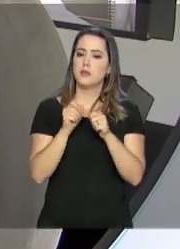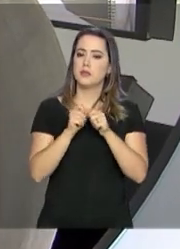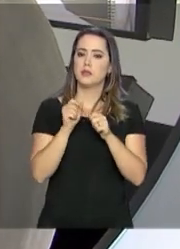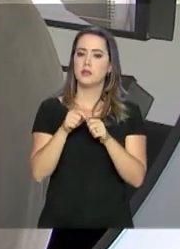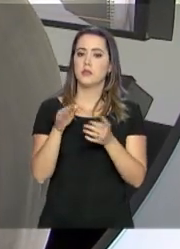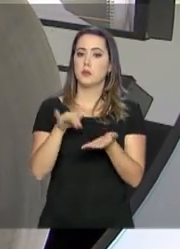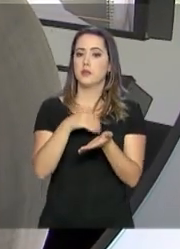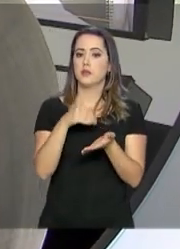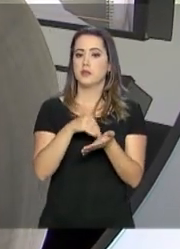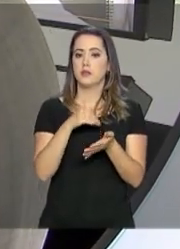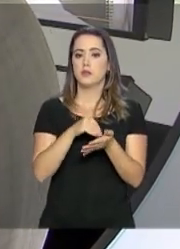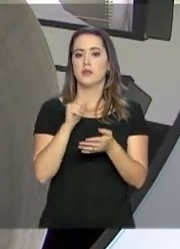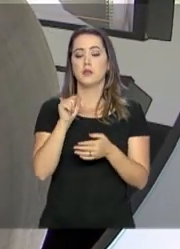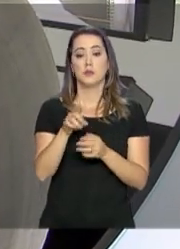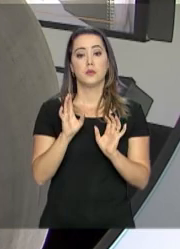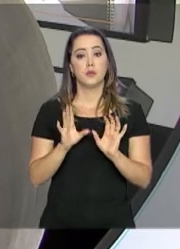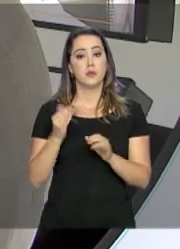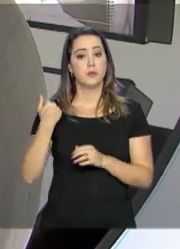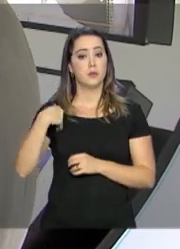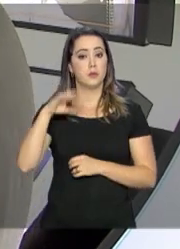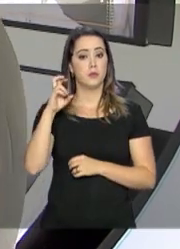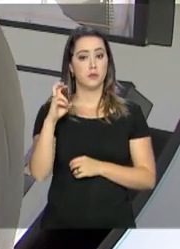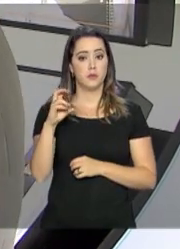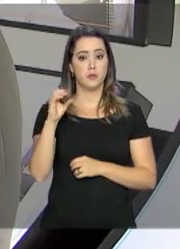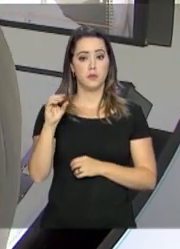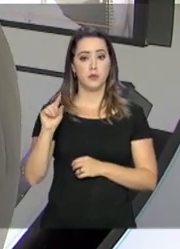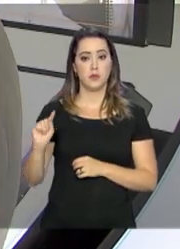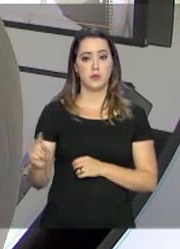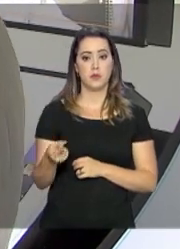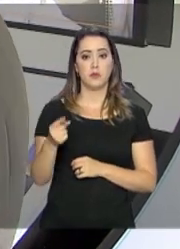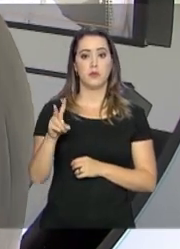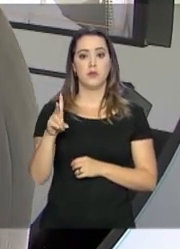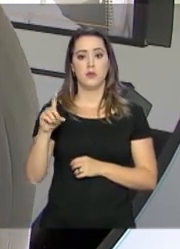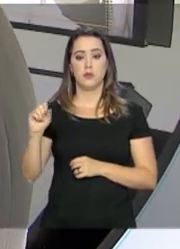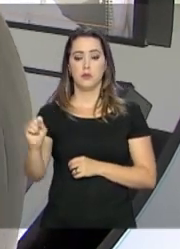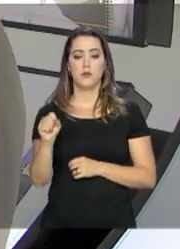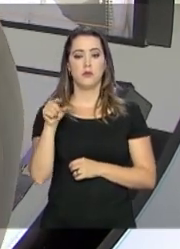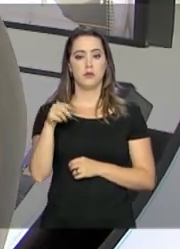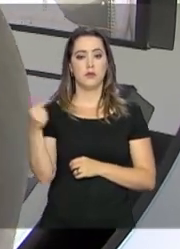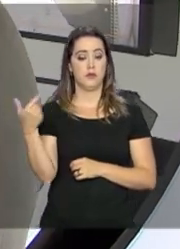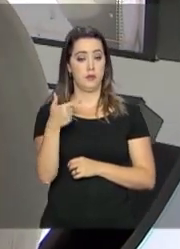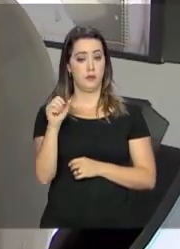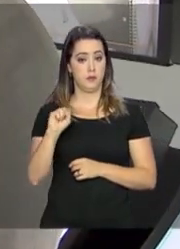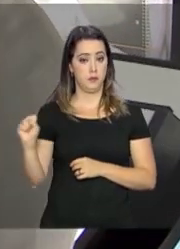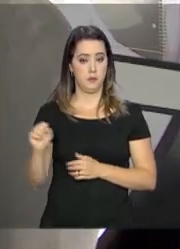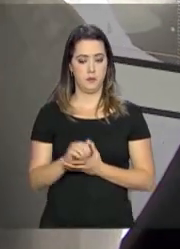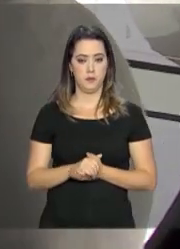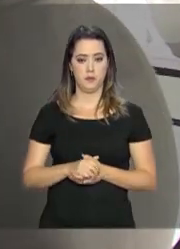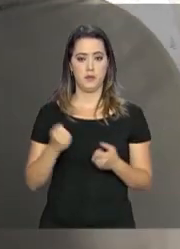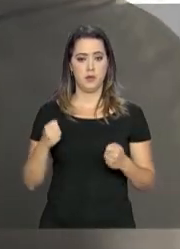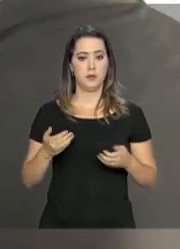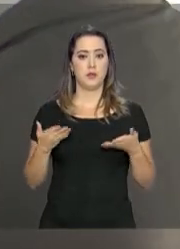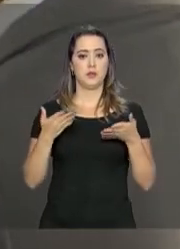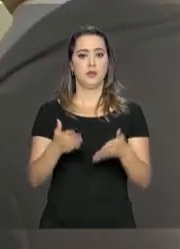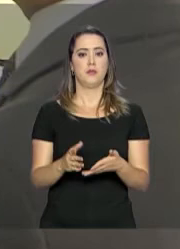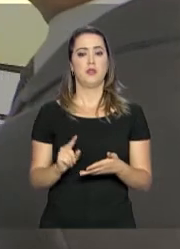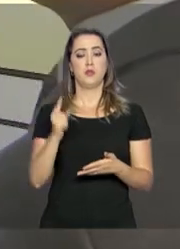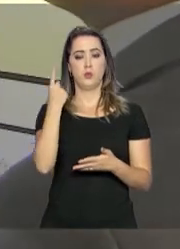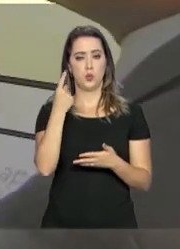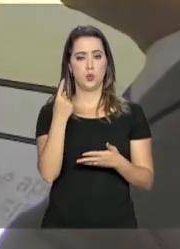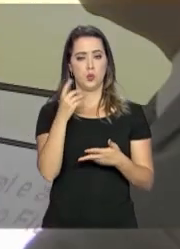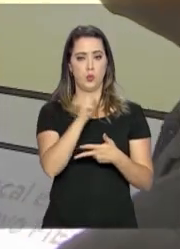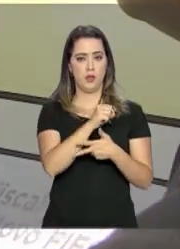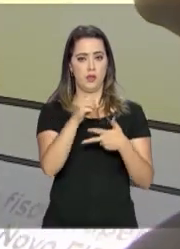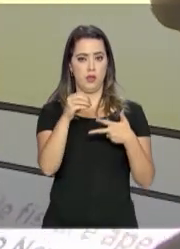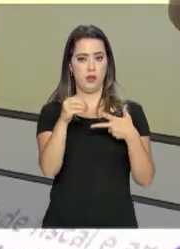para se inscrever a essas pouco mais de 50 mil vagas neste segundo semestre? Ter participado de uma das edições